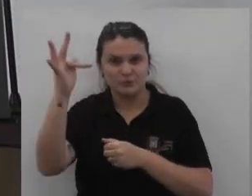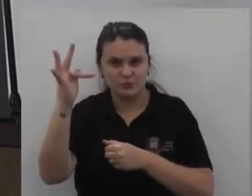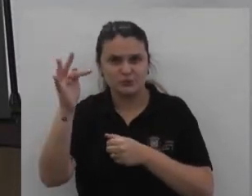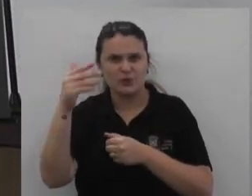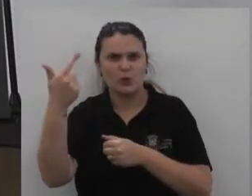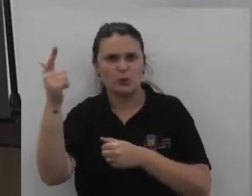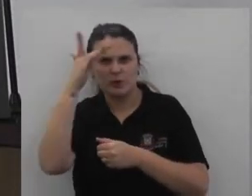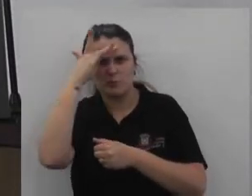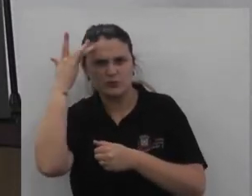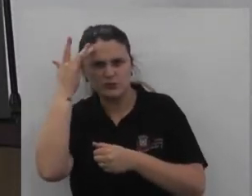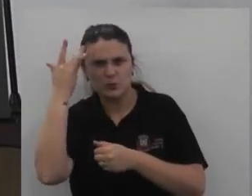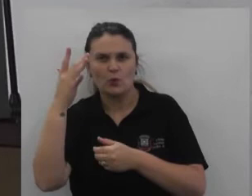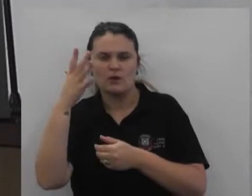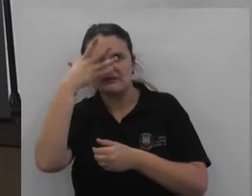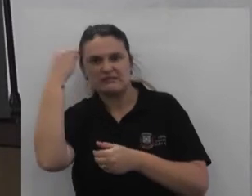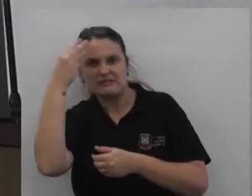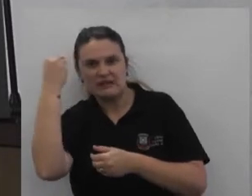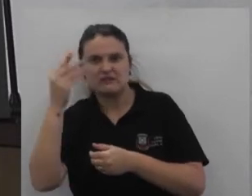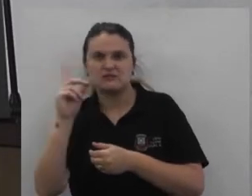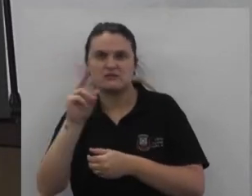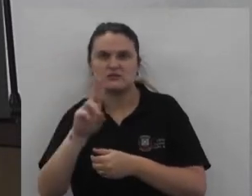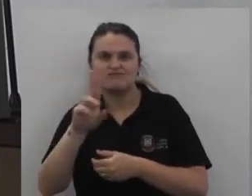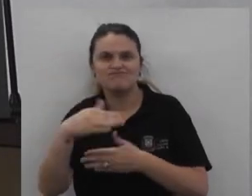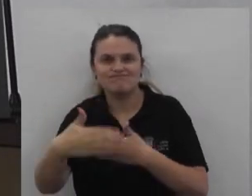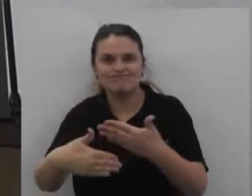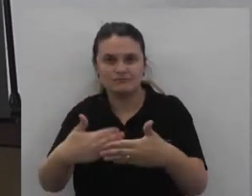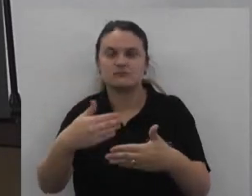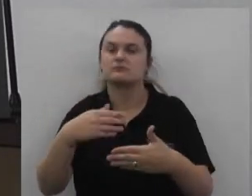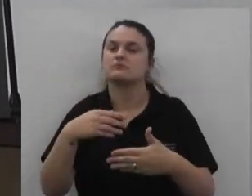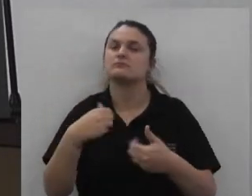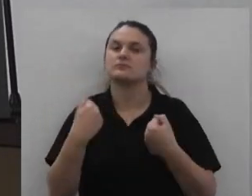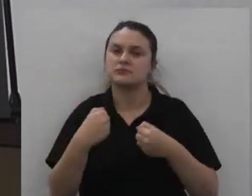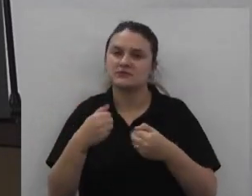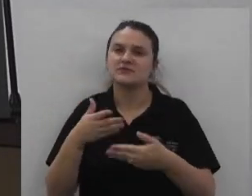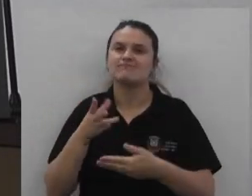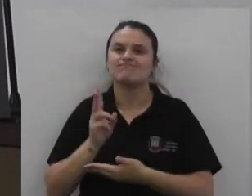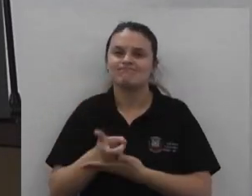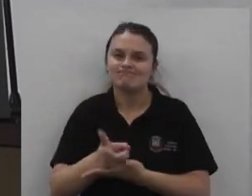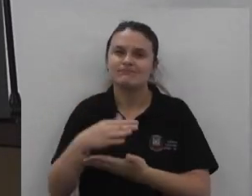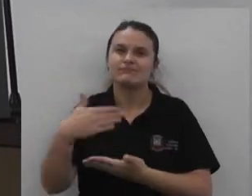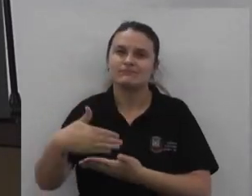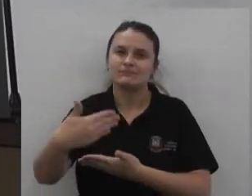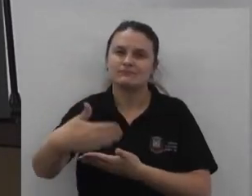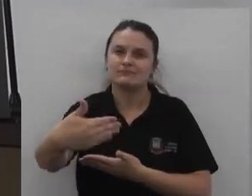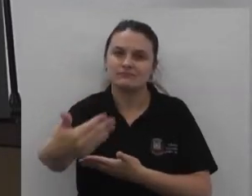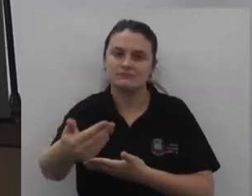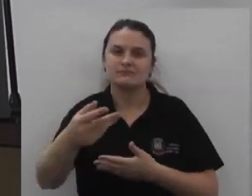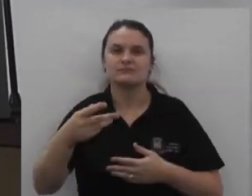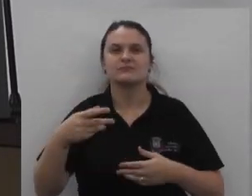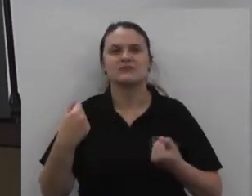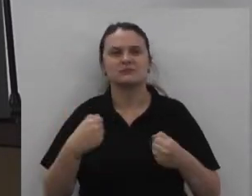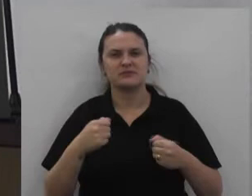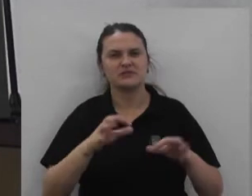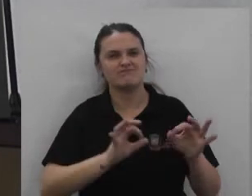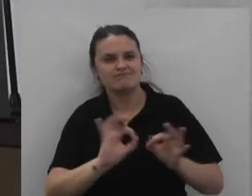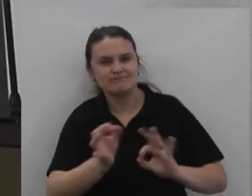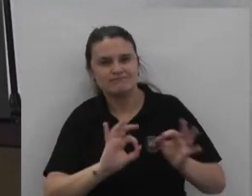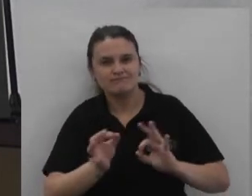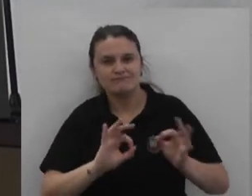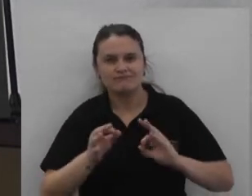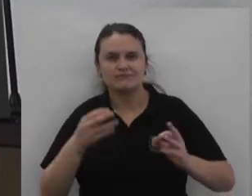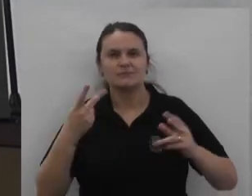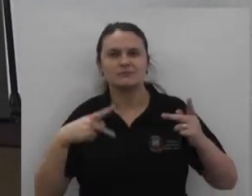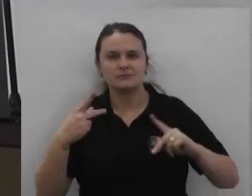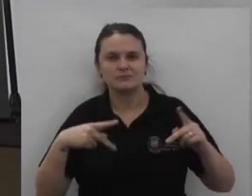varre tudo Não pode acontecer Mais isso Então é necessário Que sejam criadas Políticas públicas Nesse país